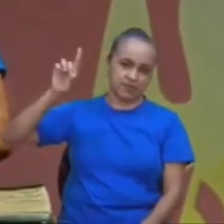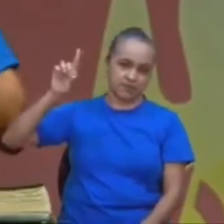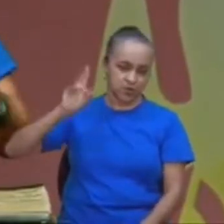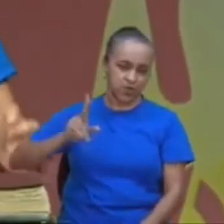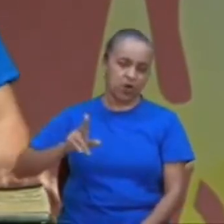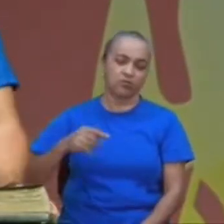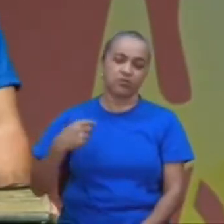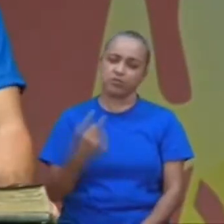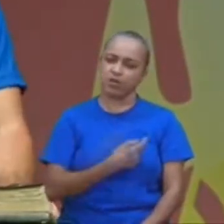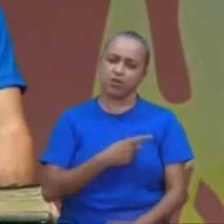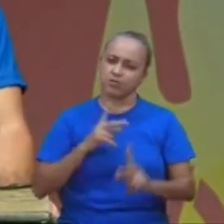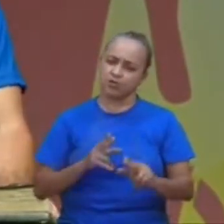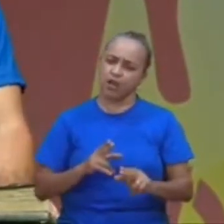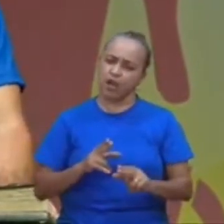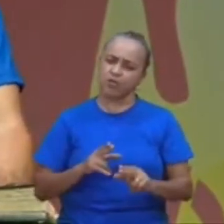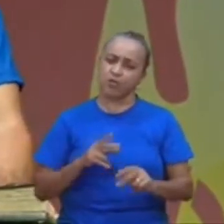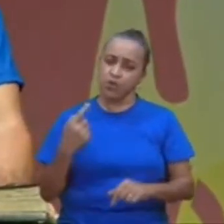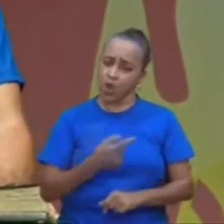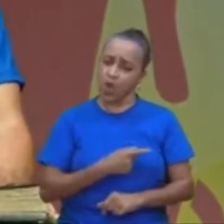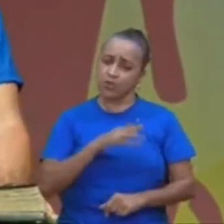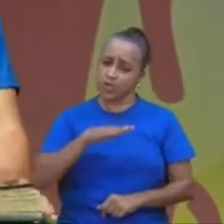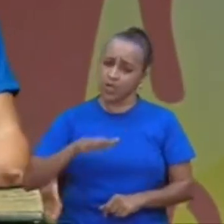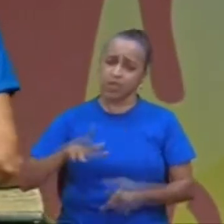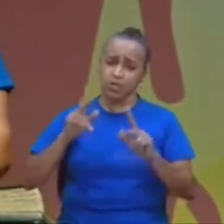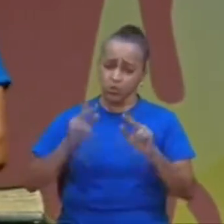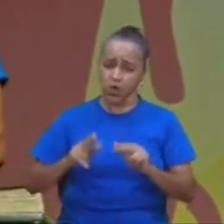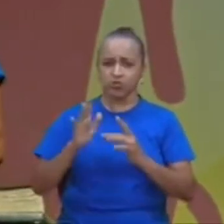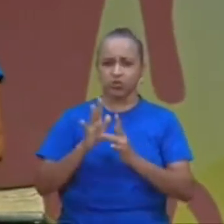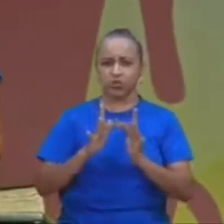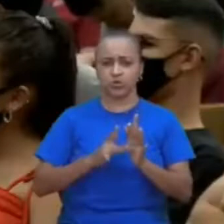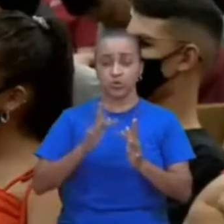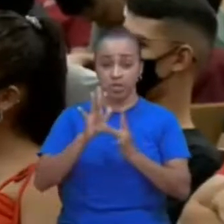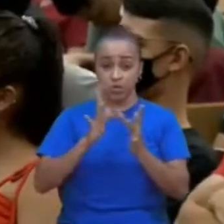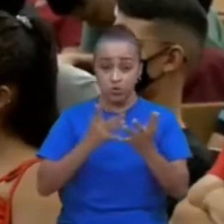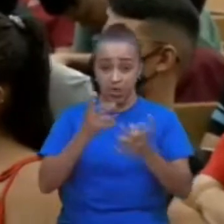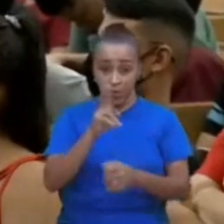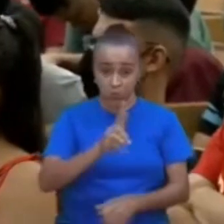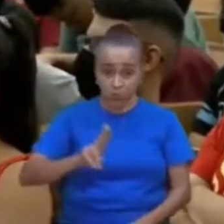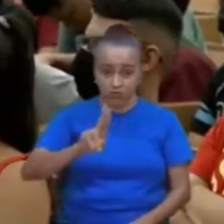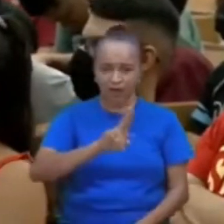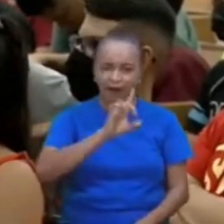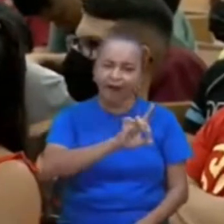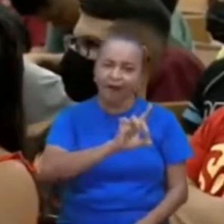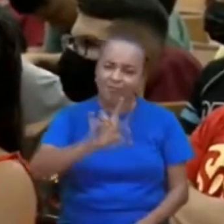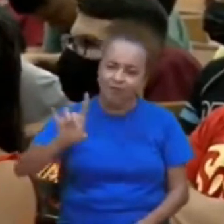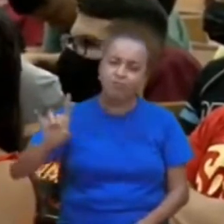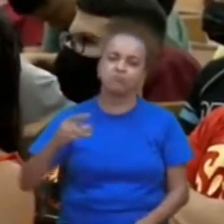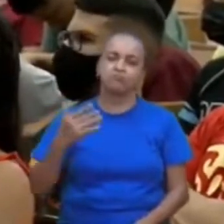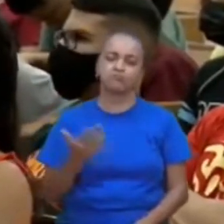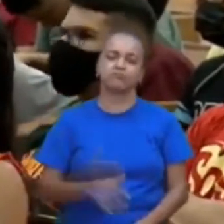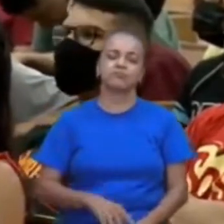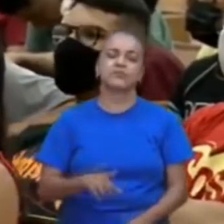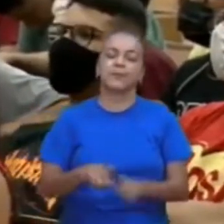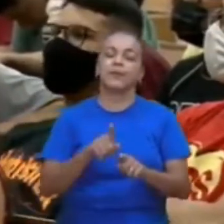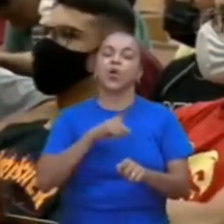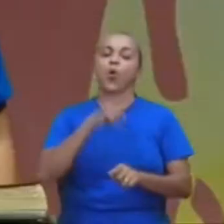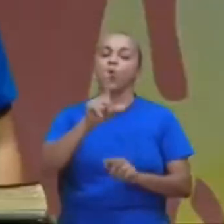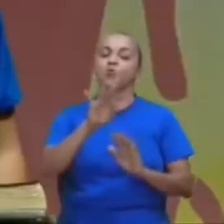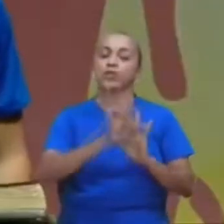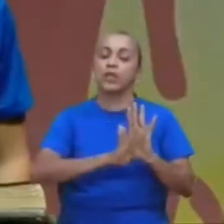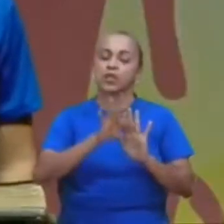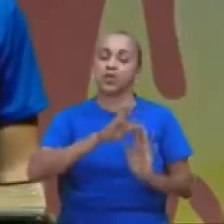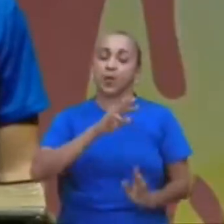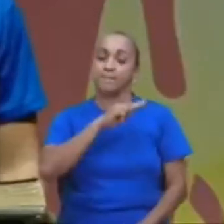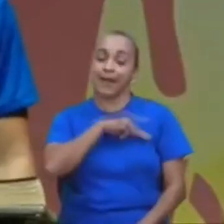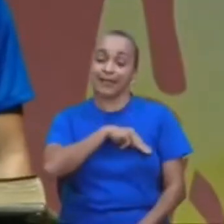e nós somos crianças de Jesus, e Jesus quer nos usar, mas tem mais um texto, que ajuda a aclarar isso daí, lá em Mateus